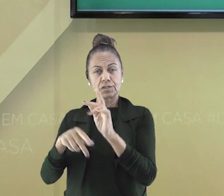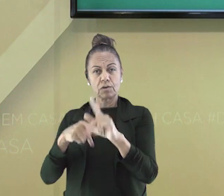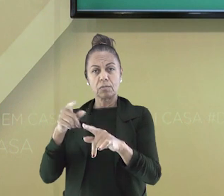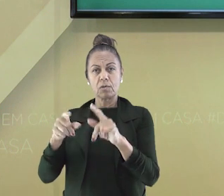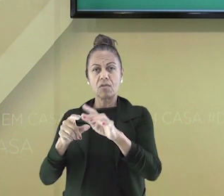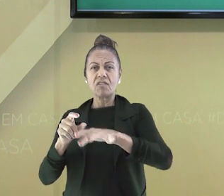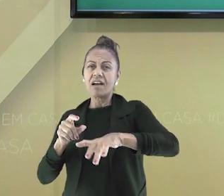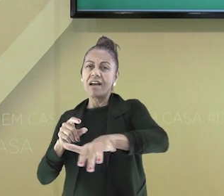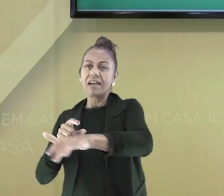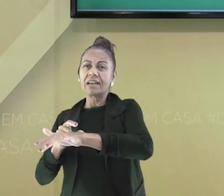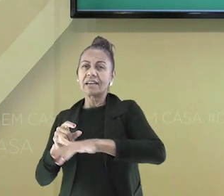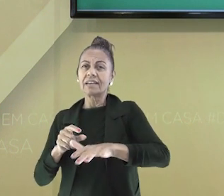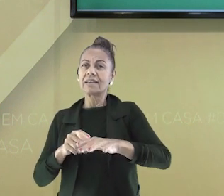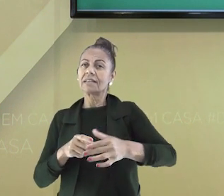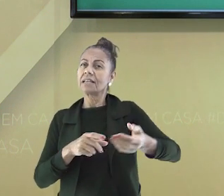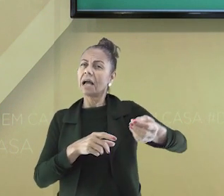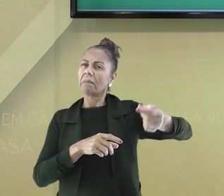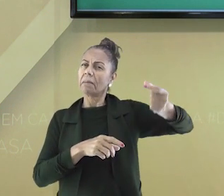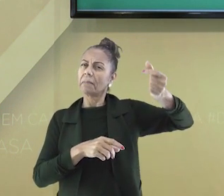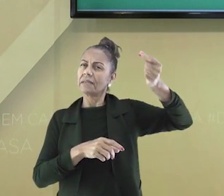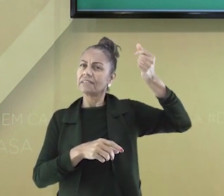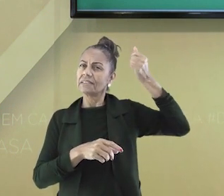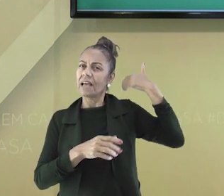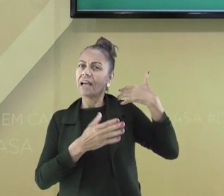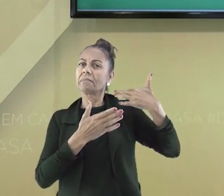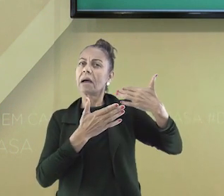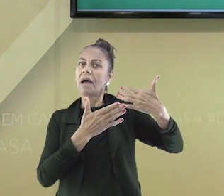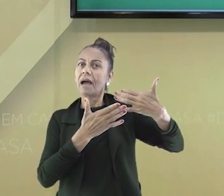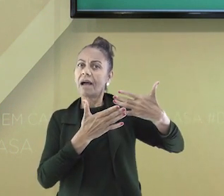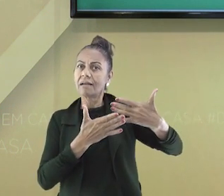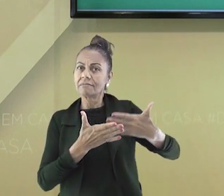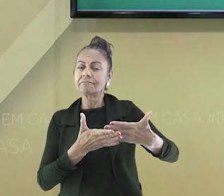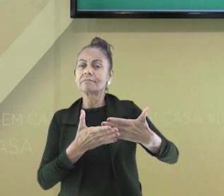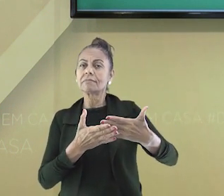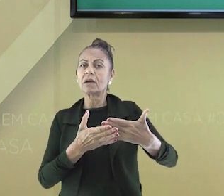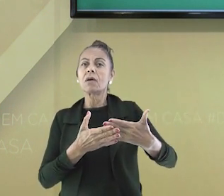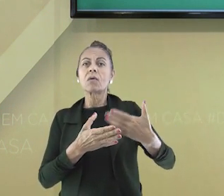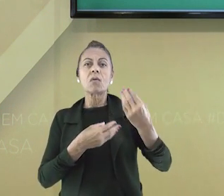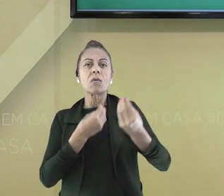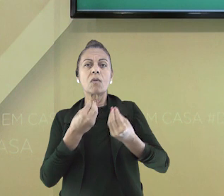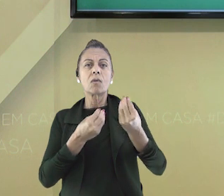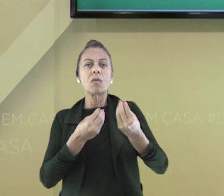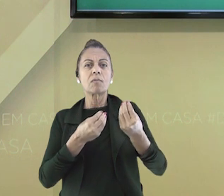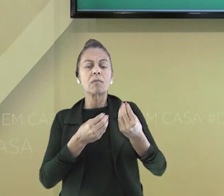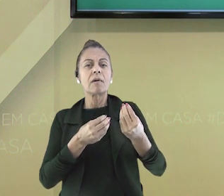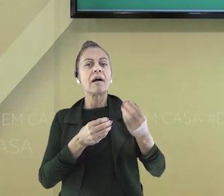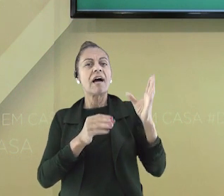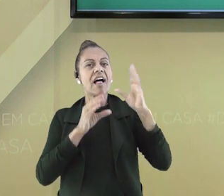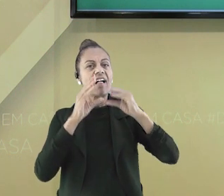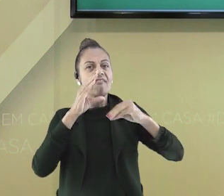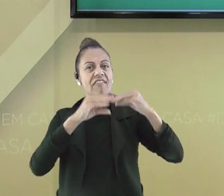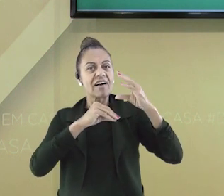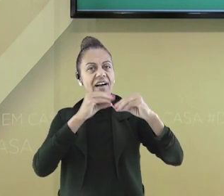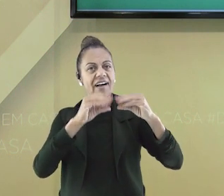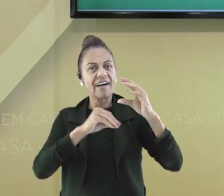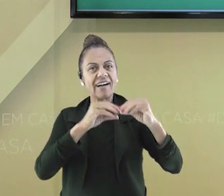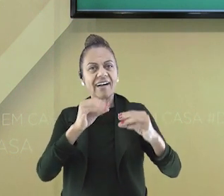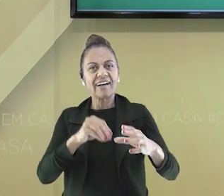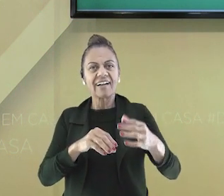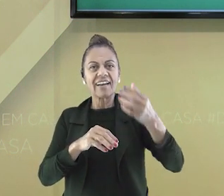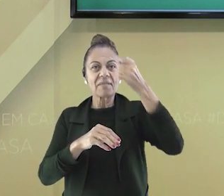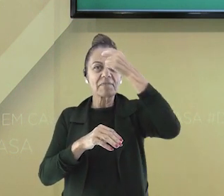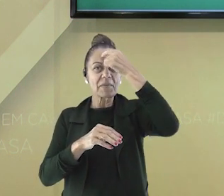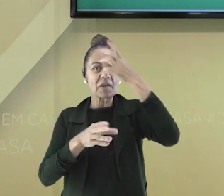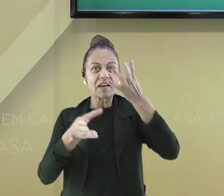que são passados pela tradição oral, ou seja, pela fala. Mas fica claro que não só para os índios,